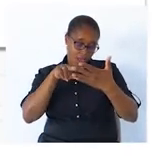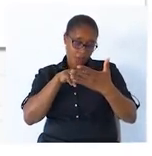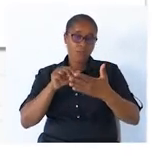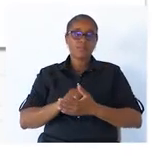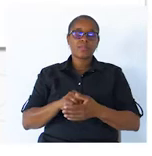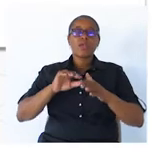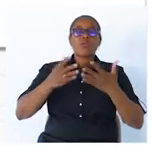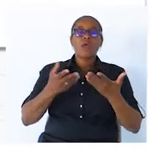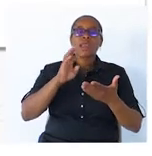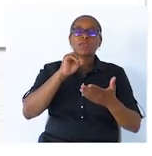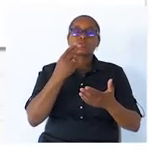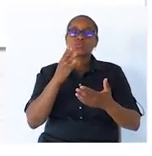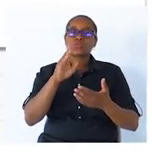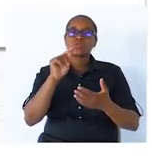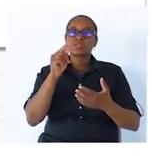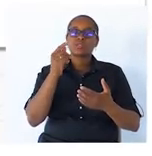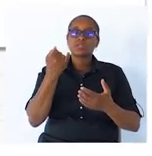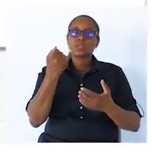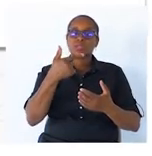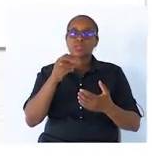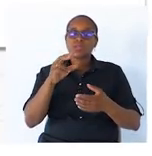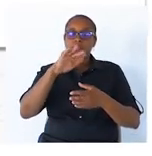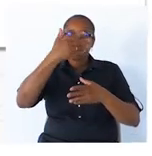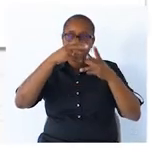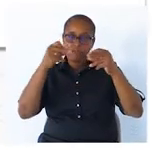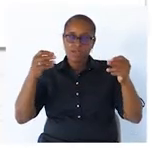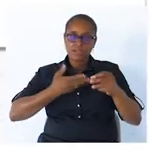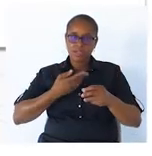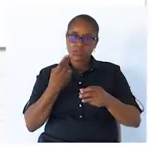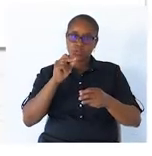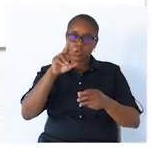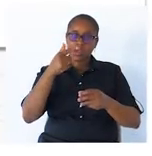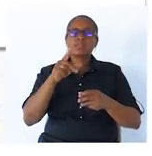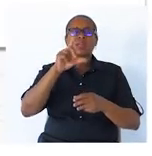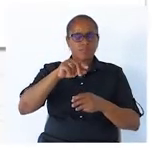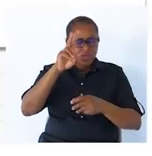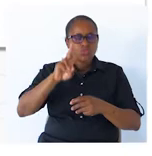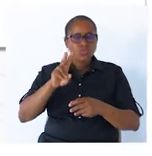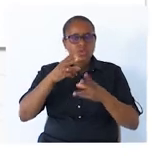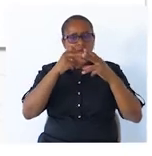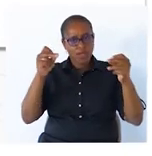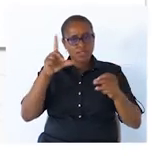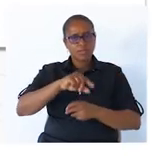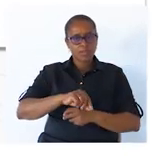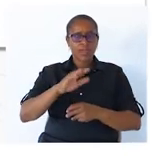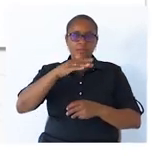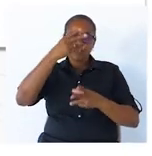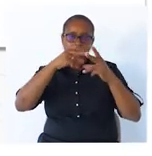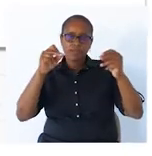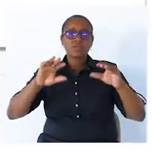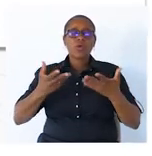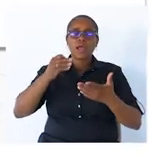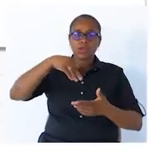Qual é o sujeito? Na primeira frase, o Duarte. Assim como na segunda. Primeira frase. Qual é o